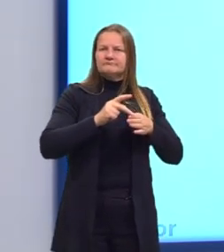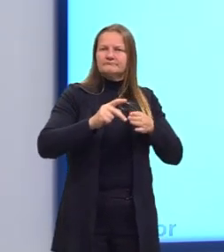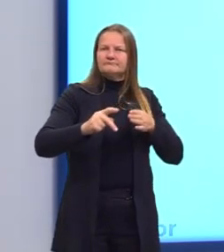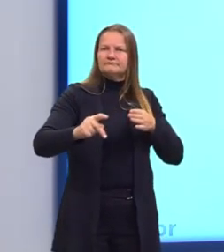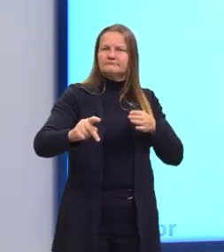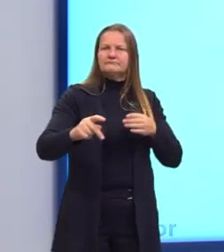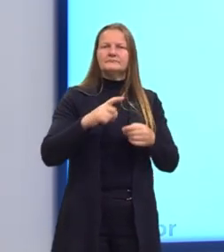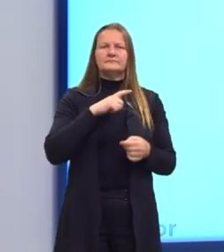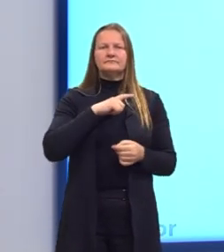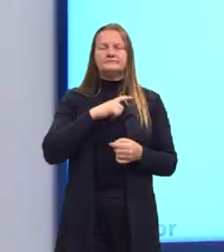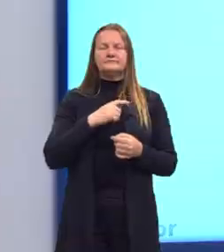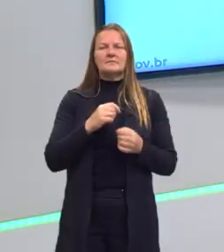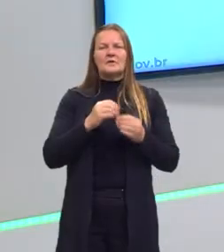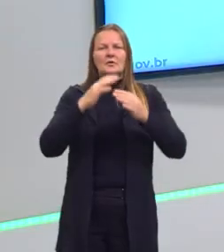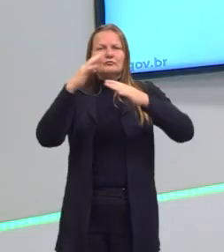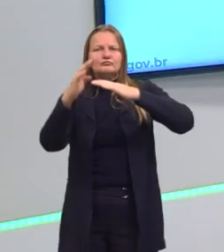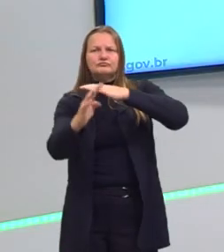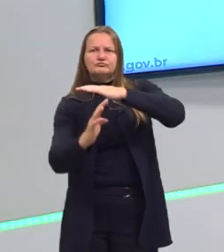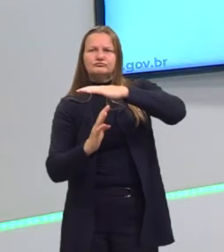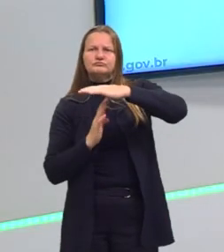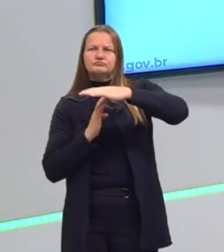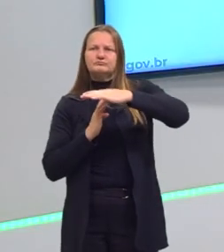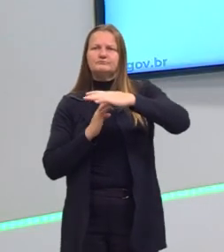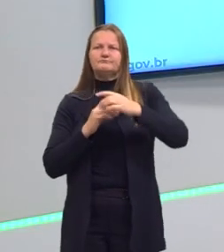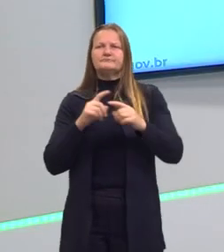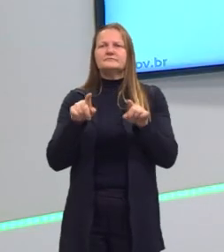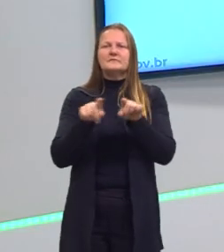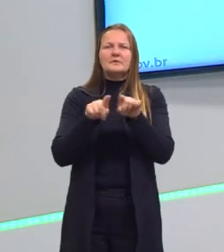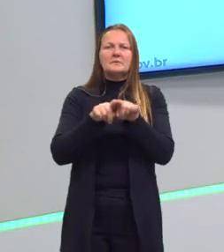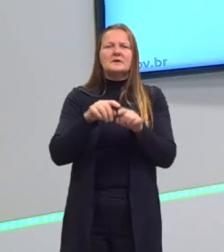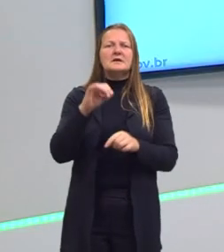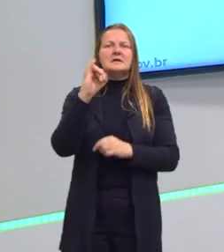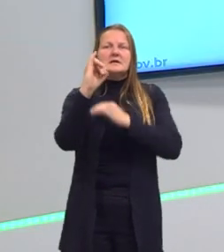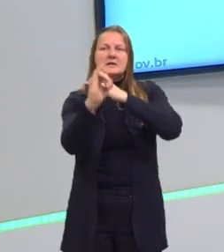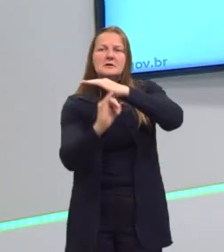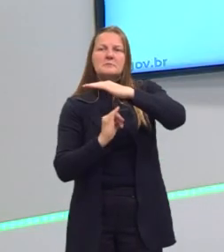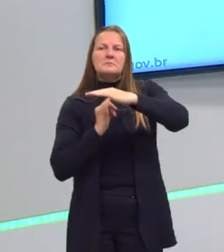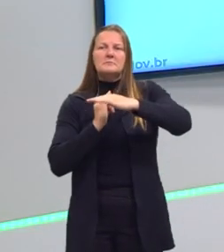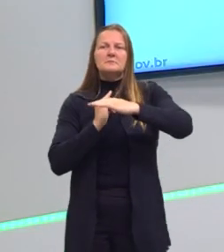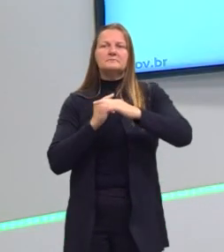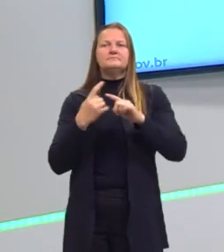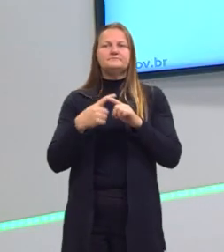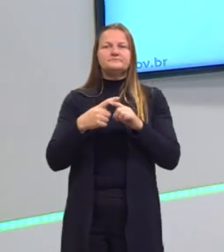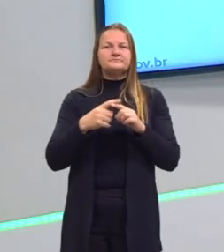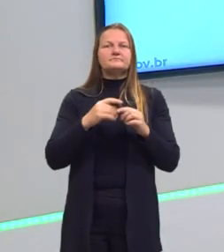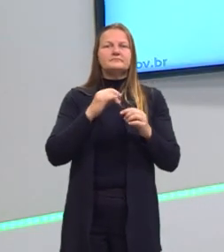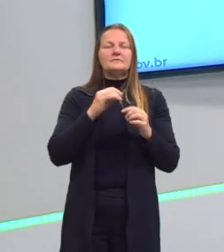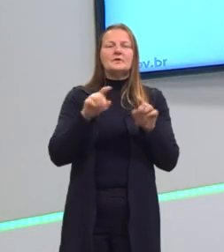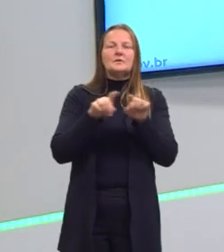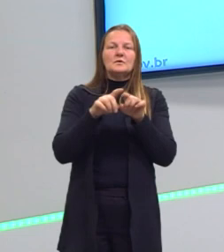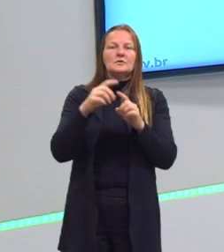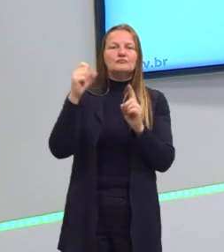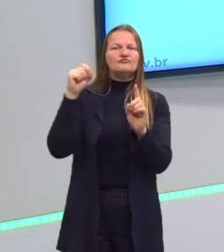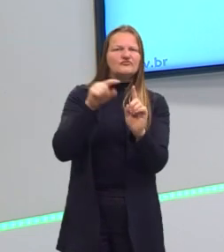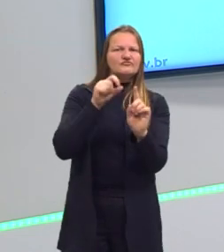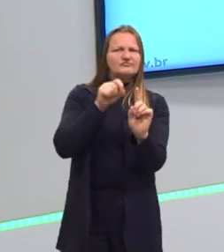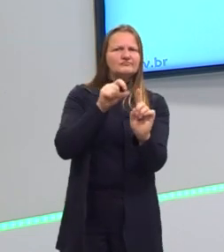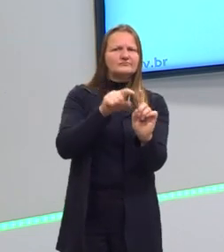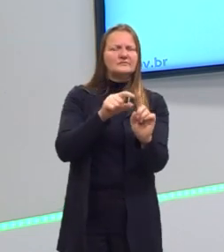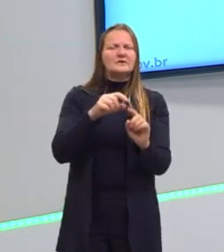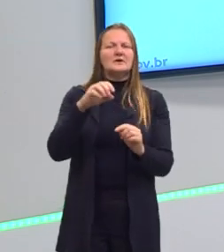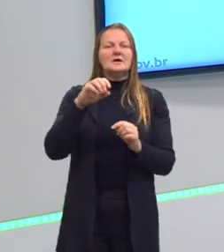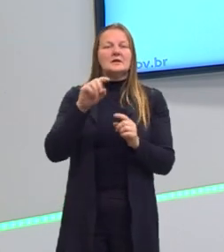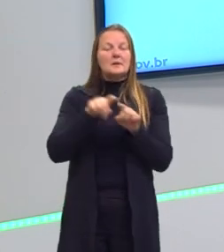imigratório. O que é importante, que é interessante, acho que não há problema nenhum, mas em alguns países ocorre essa questão da xenofobia. E os